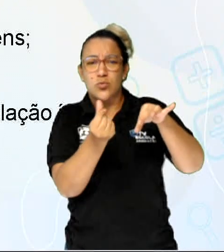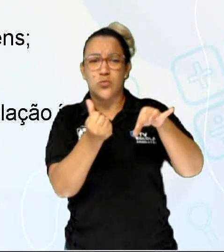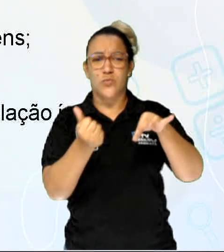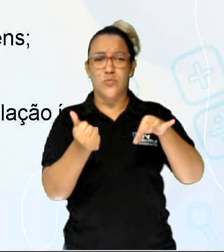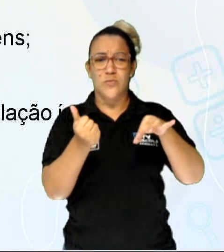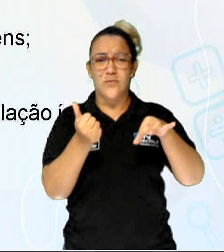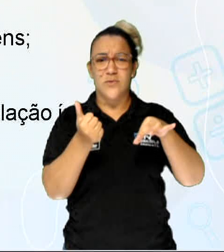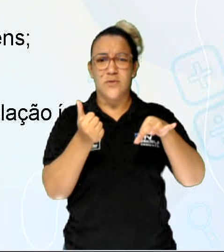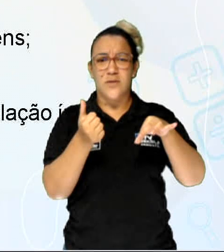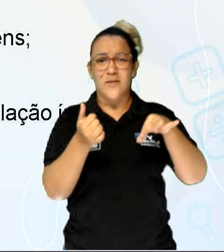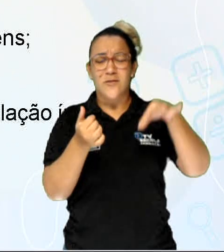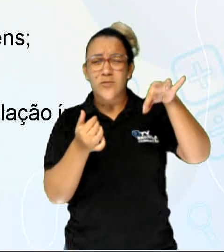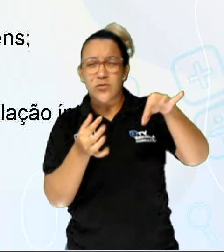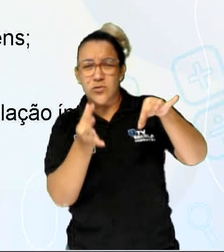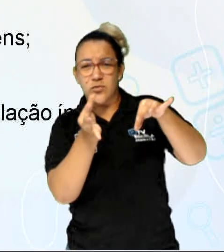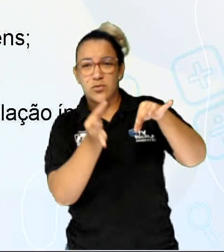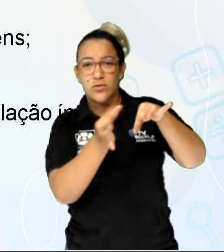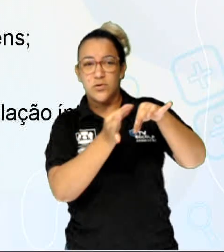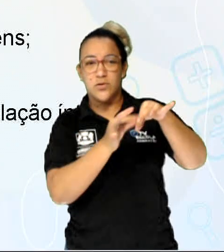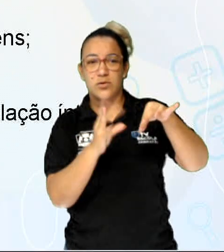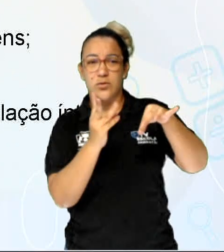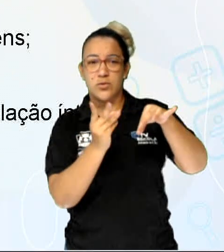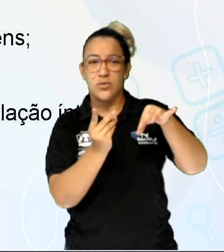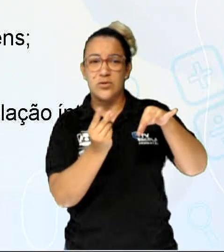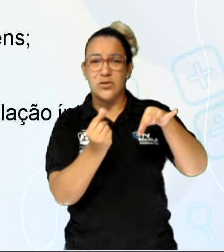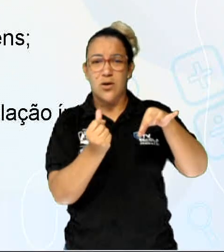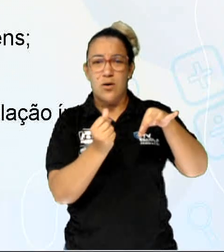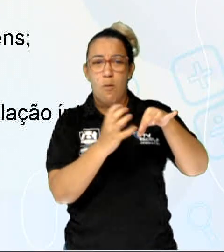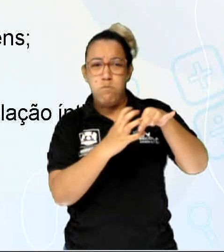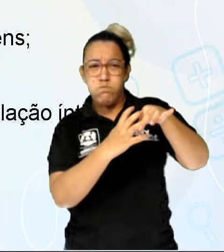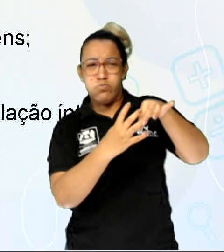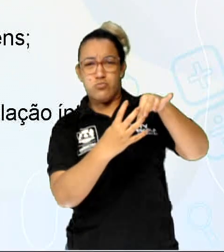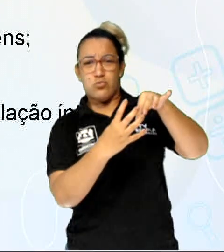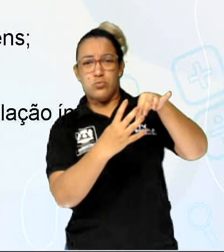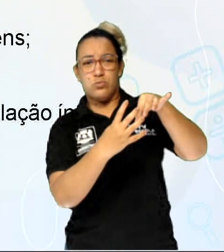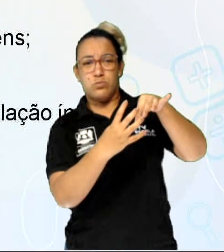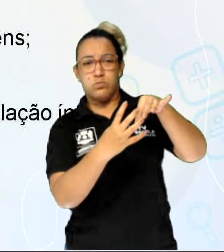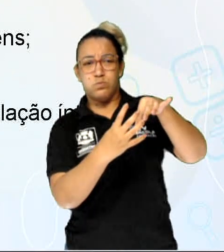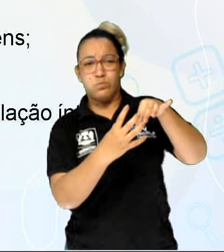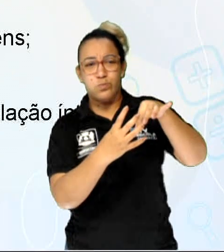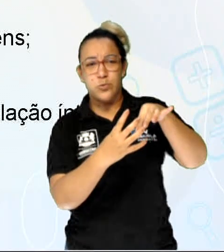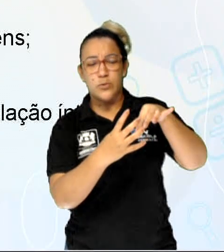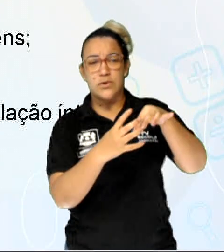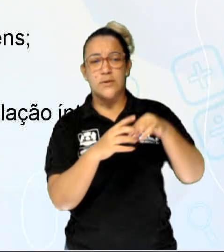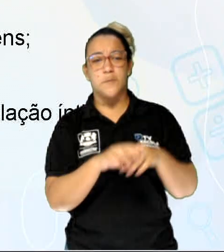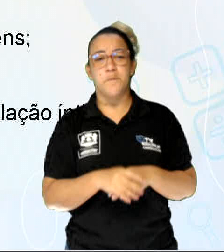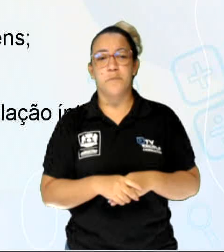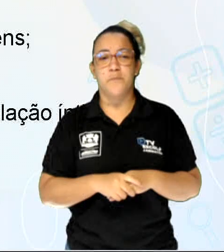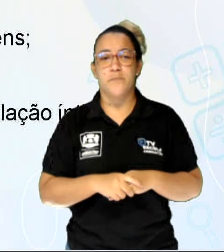aquela região ali da mulher, ela fica inchada, região genital da mulher.